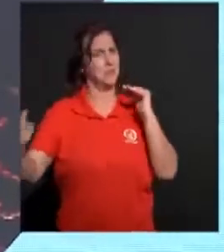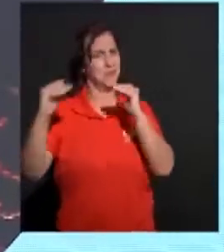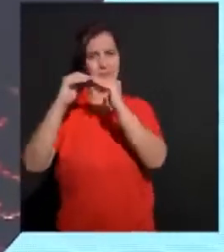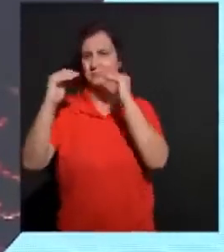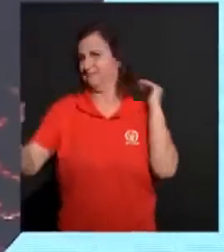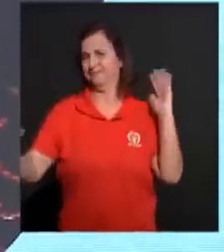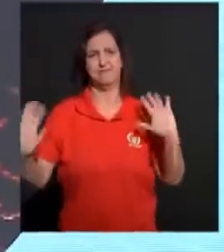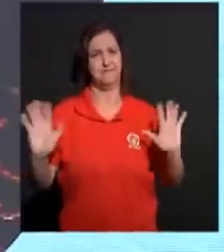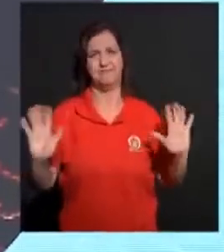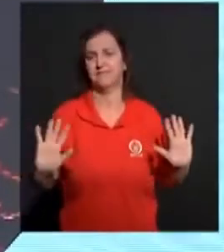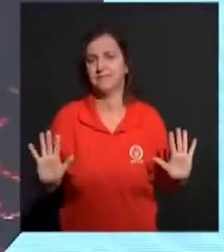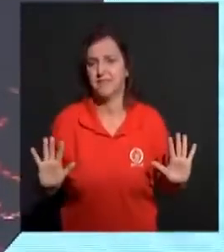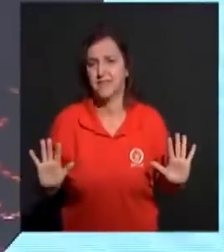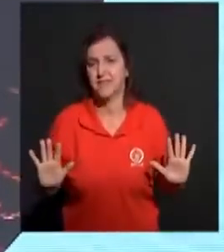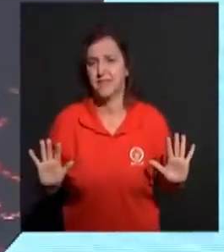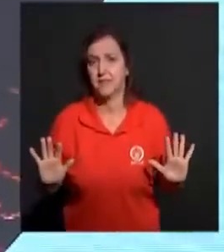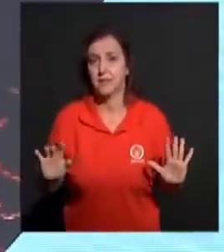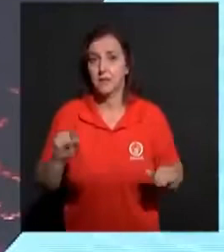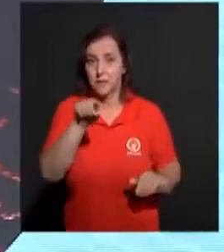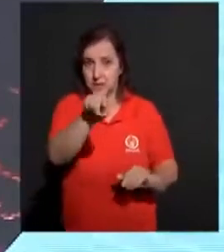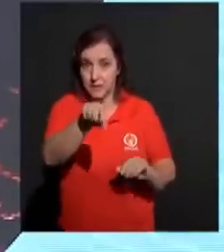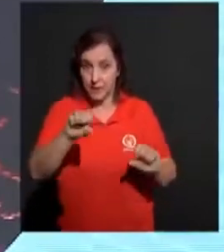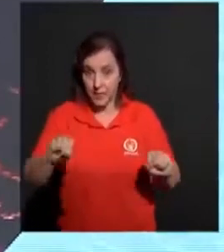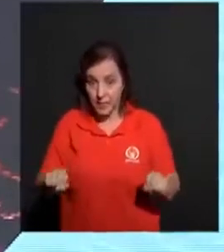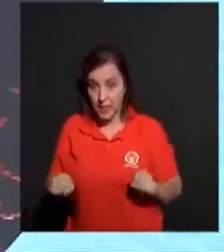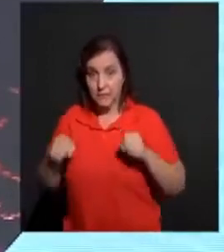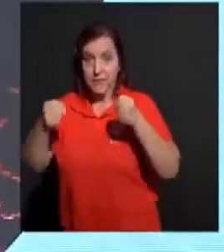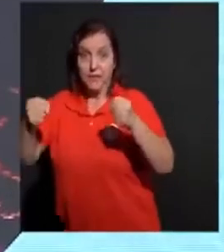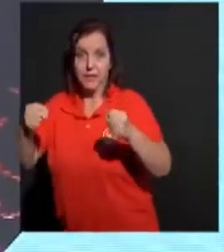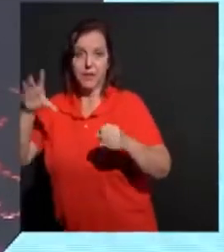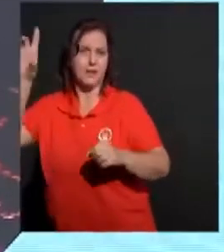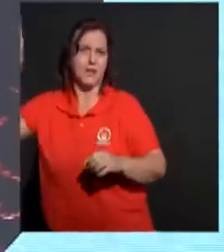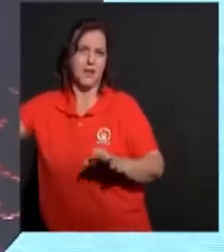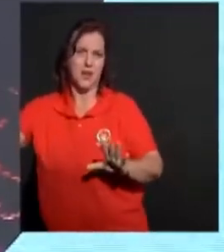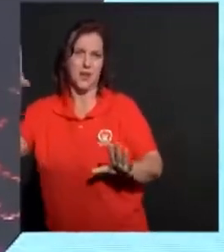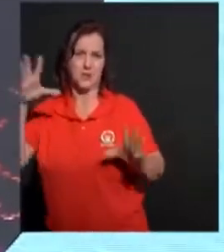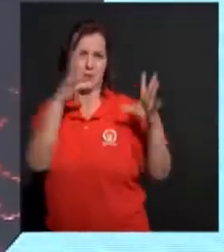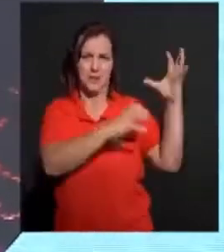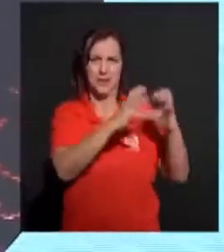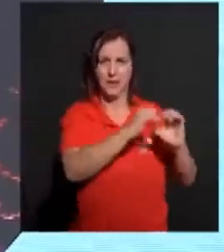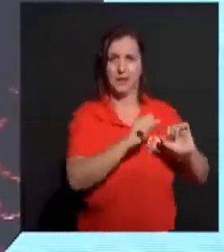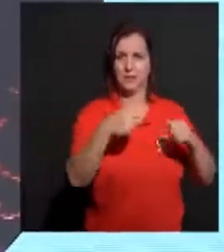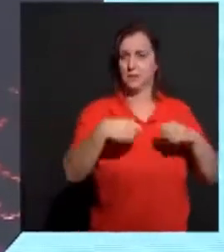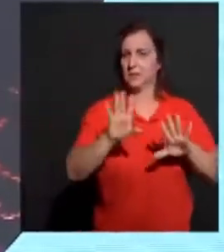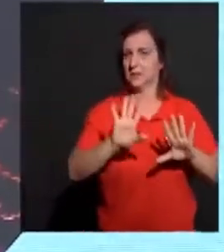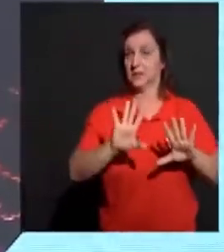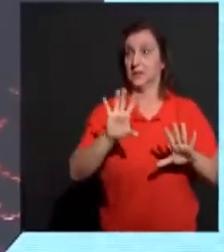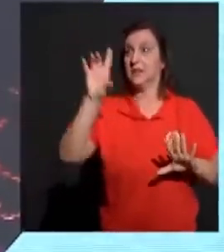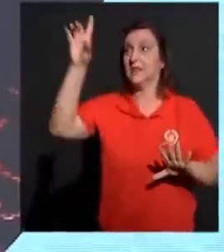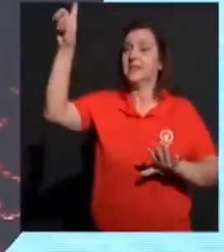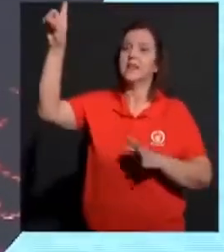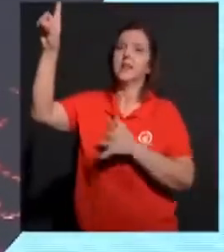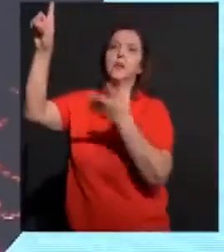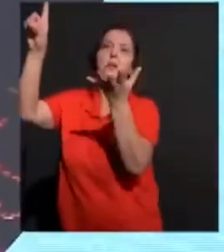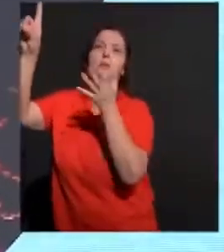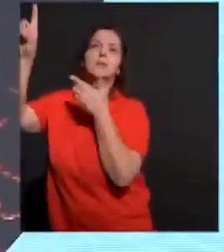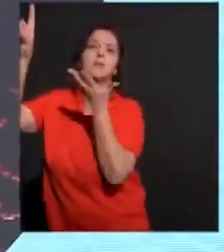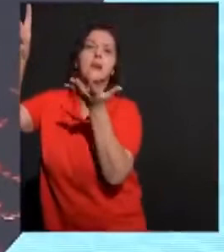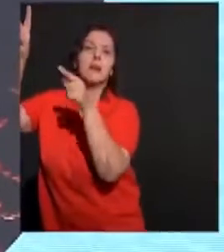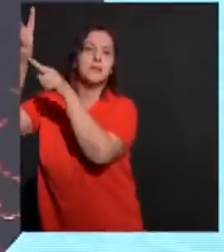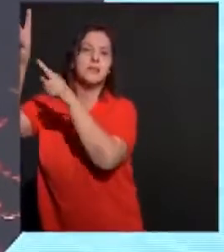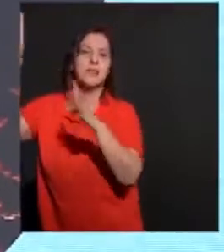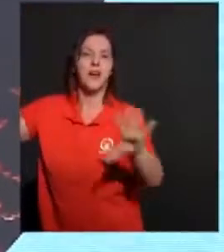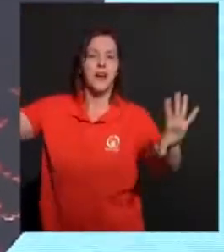Deus não precisa que você defenda Ele. Ele só quer que você o ame. O